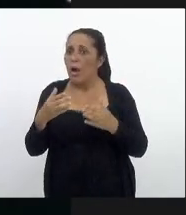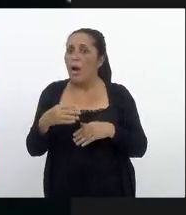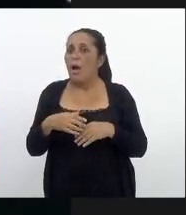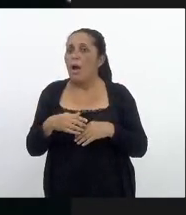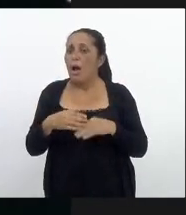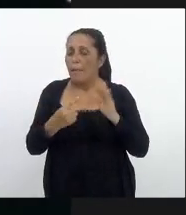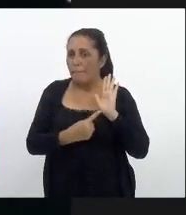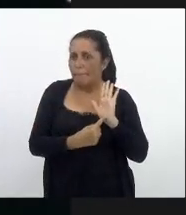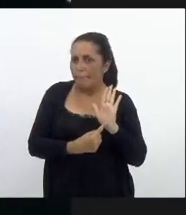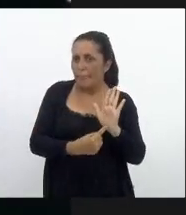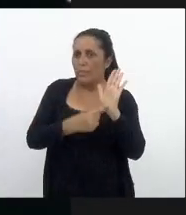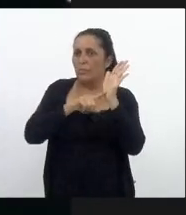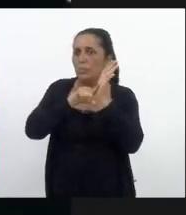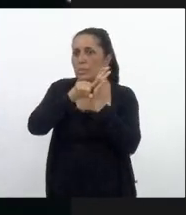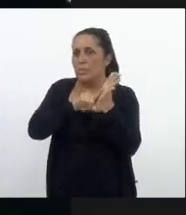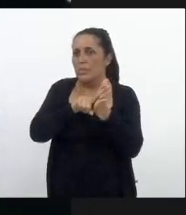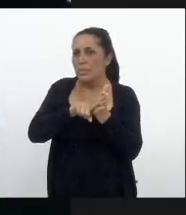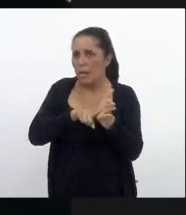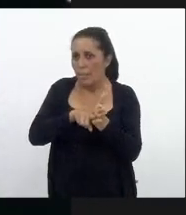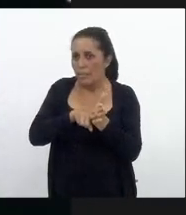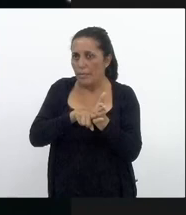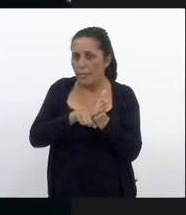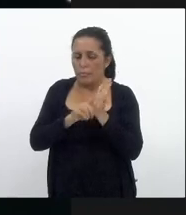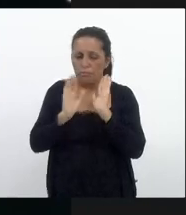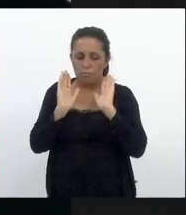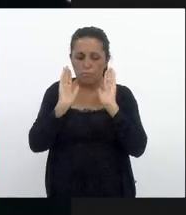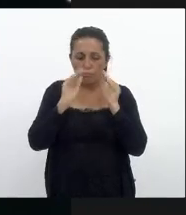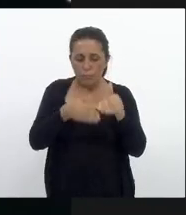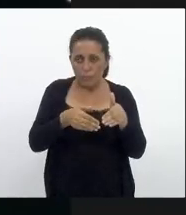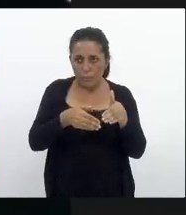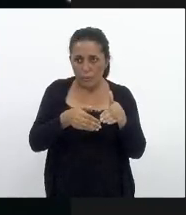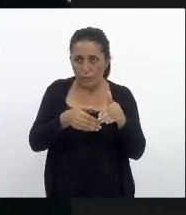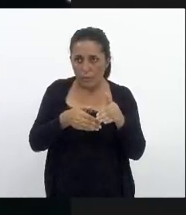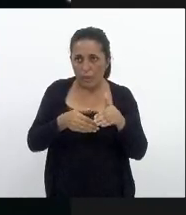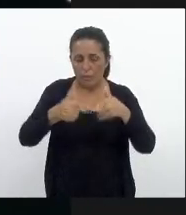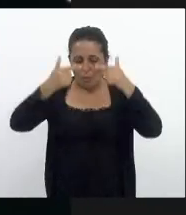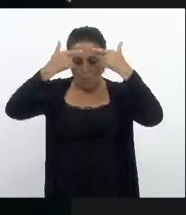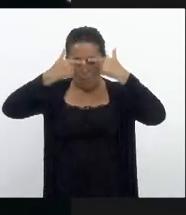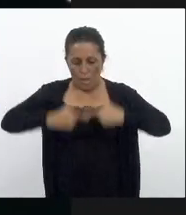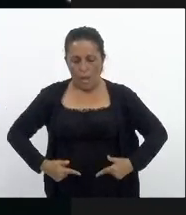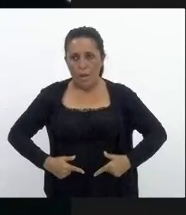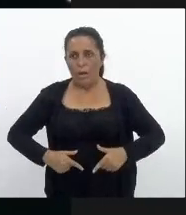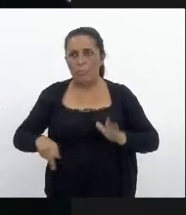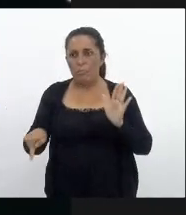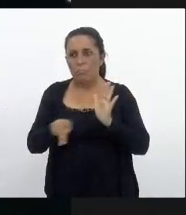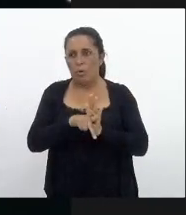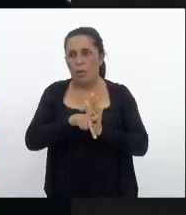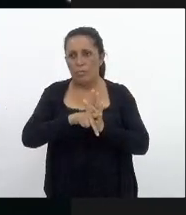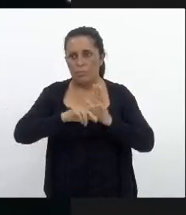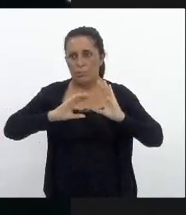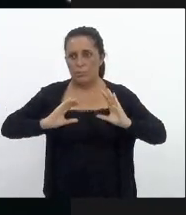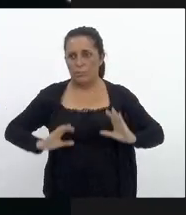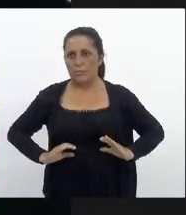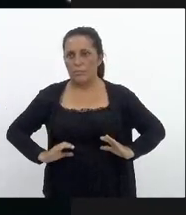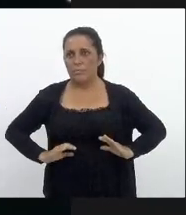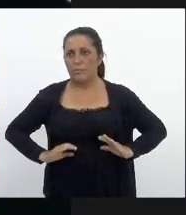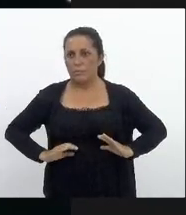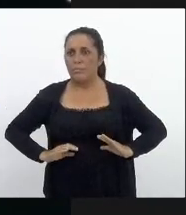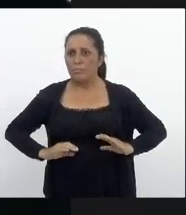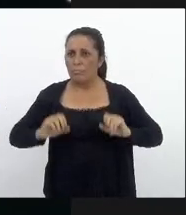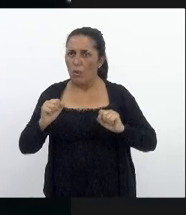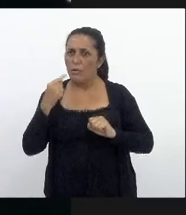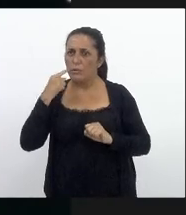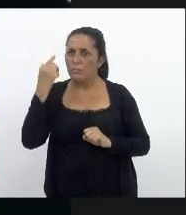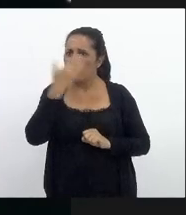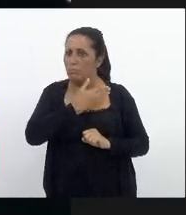apresentação de exame específico de anticorpos neutralizantes pelo cidadão também podia lhe conferir prova